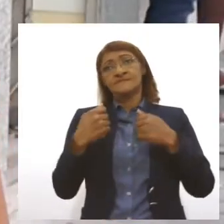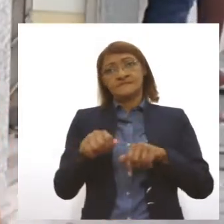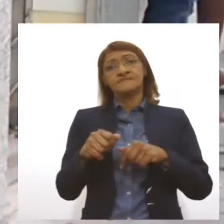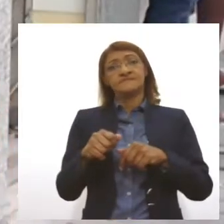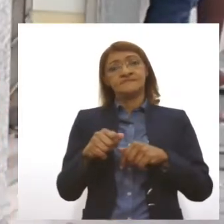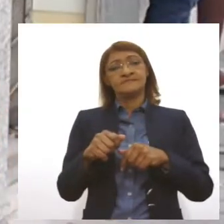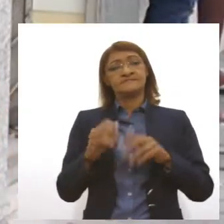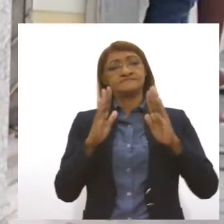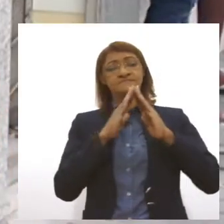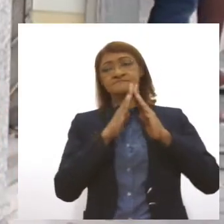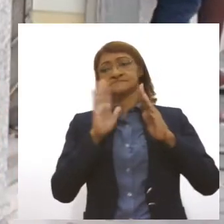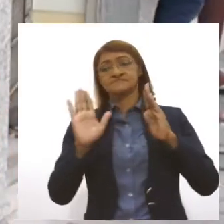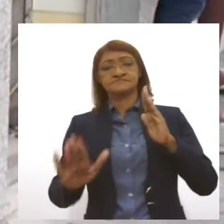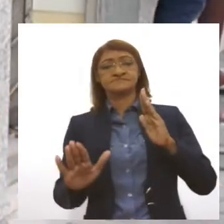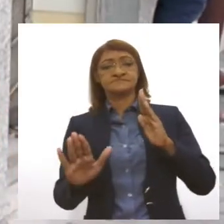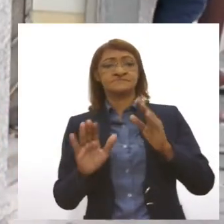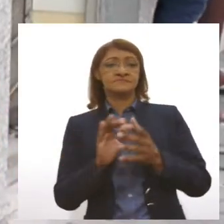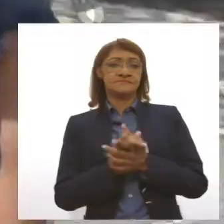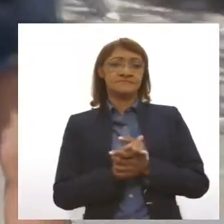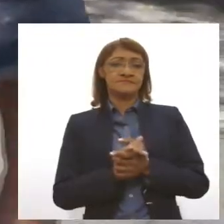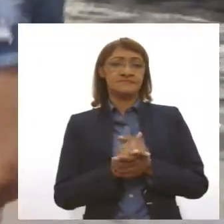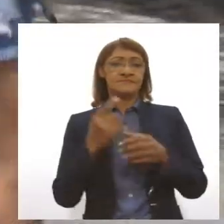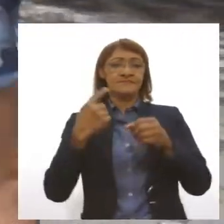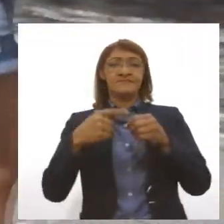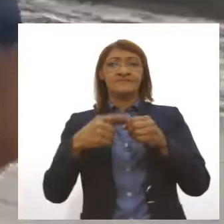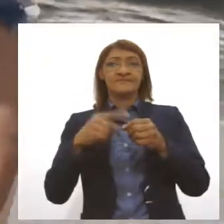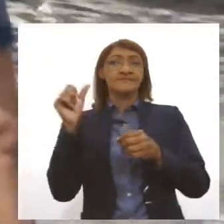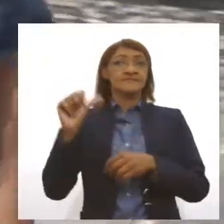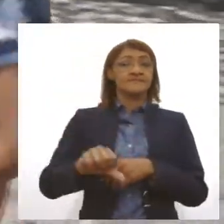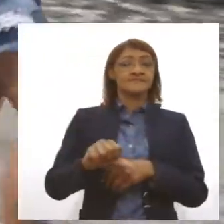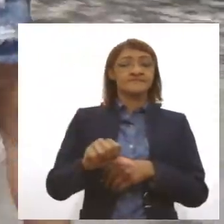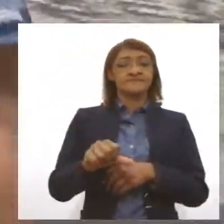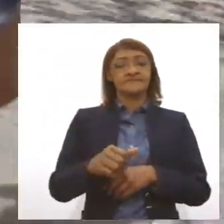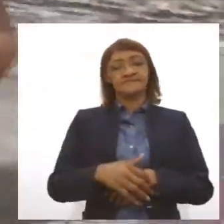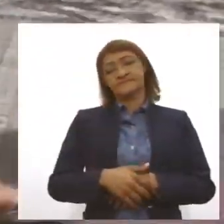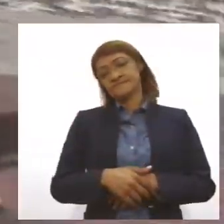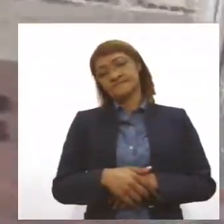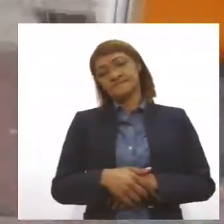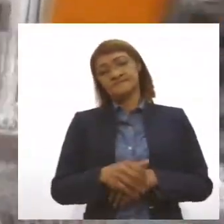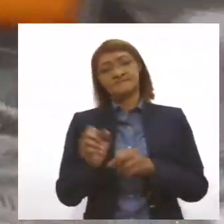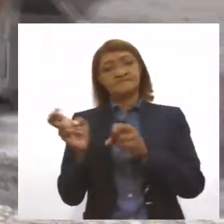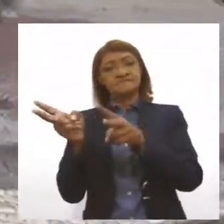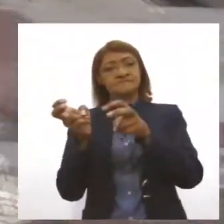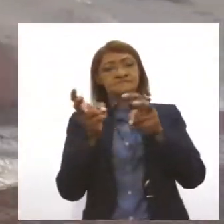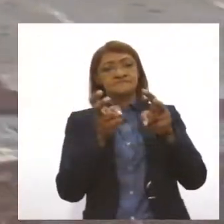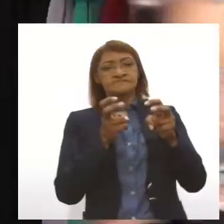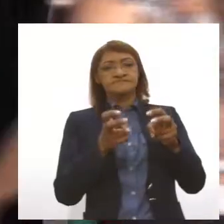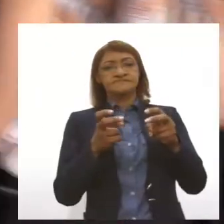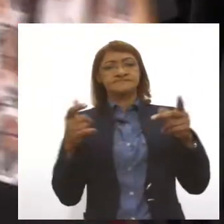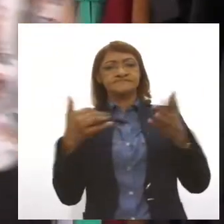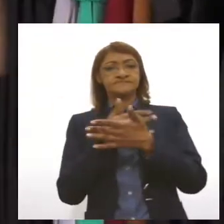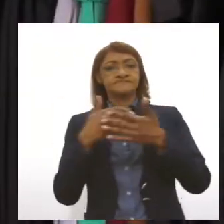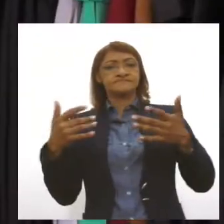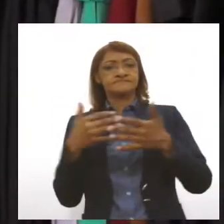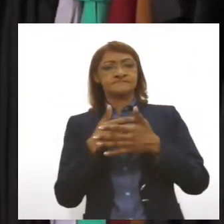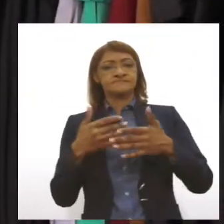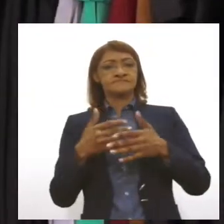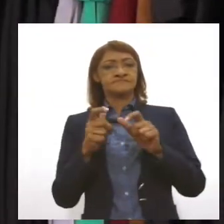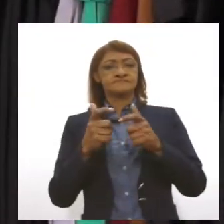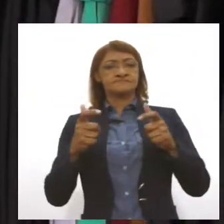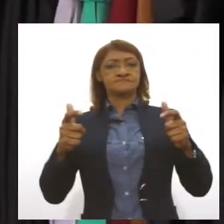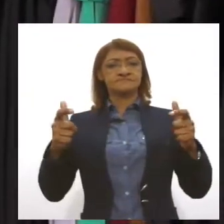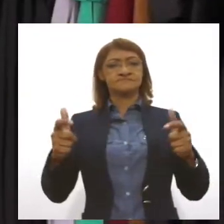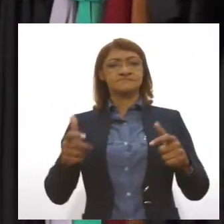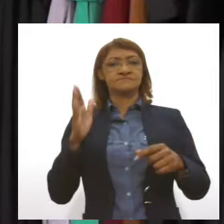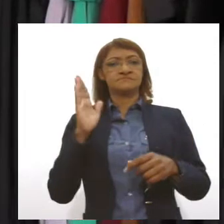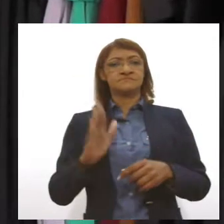em contra do que no interior, né? Apesar de se observar uma movimentação no centro da cidade, Etila Lobo, gerente de